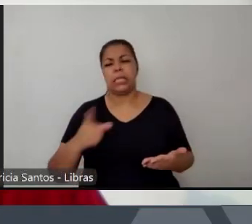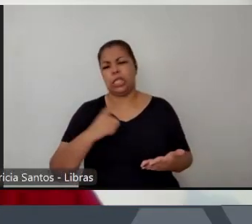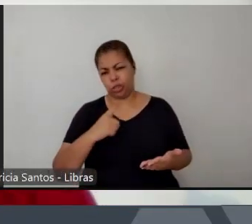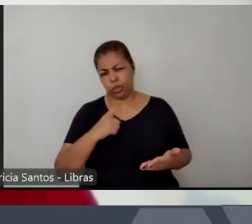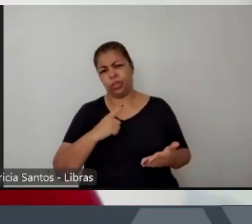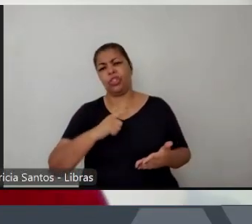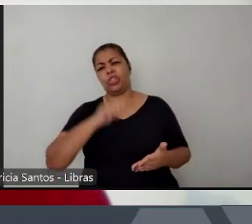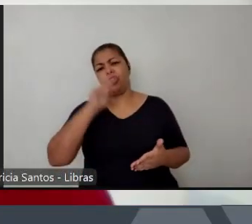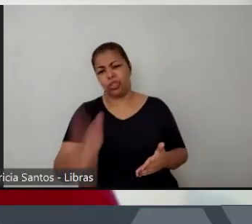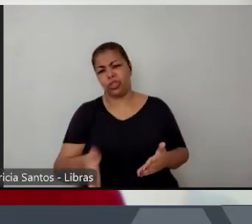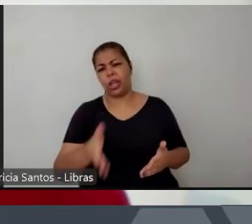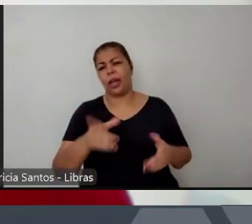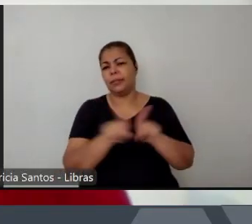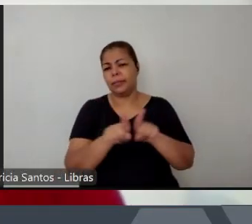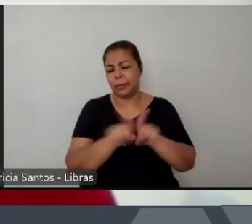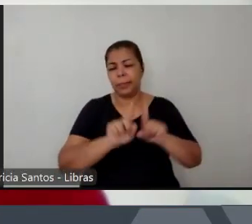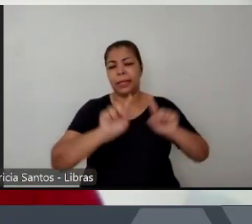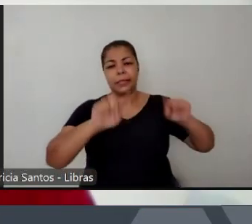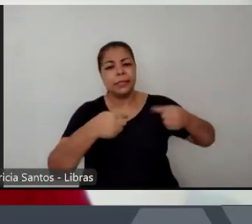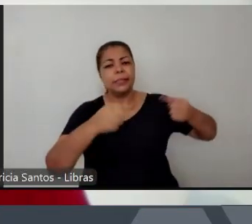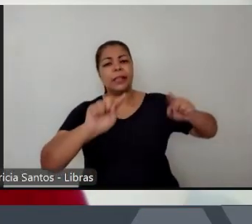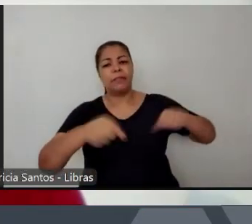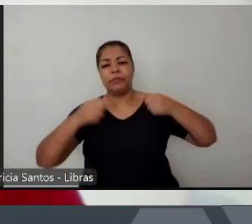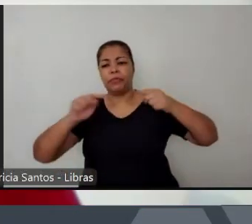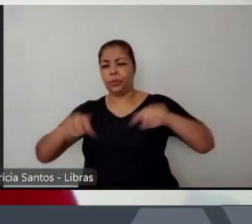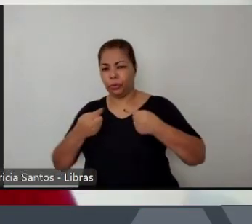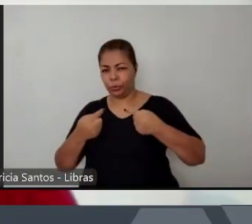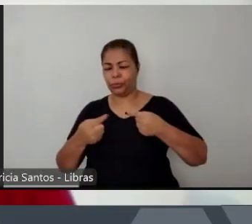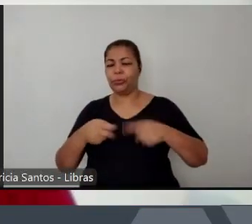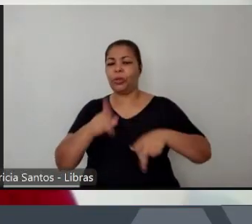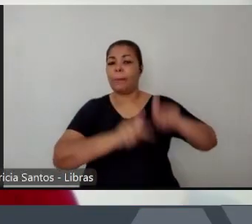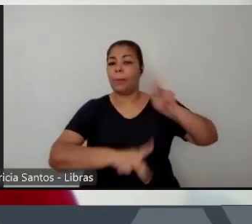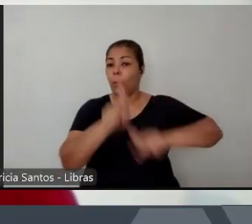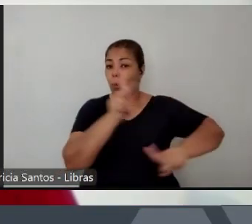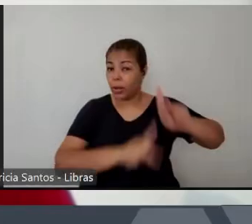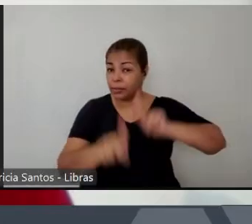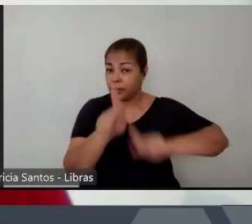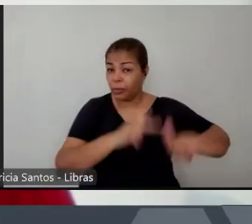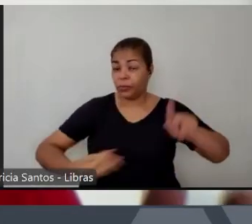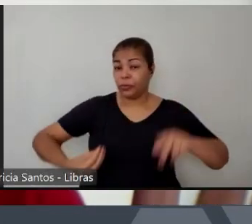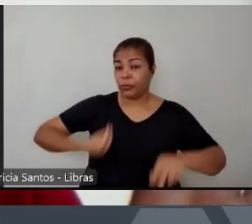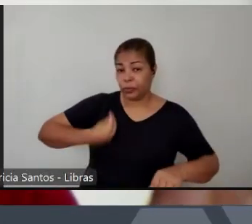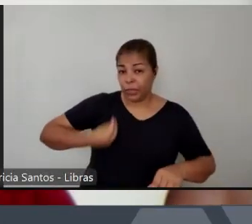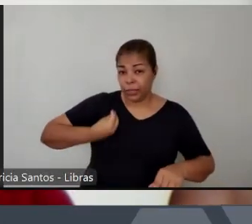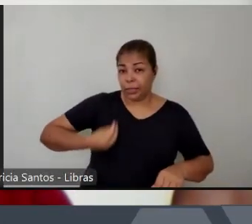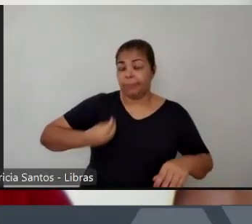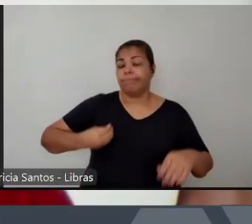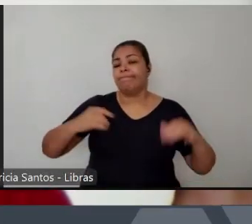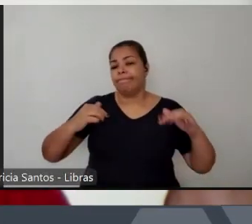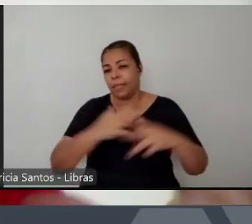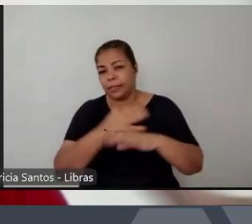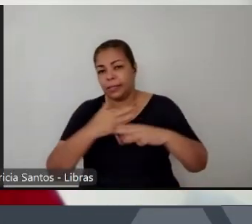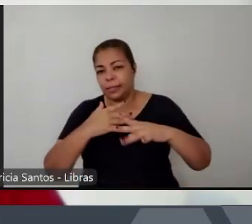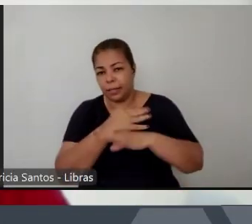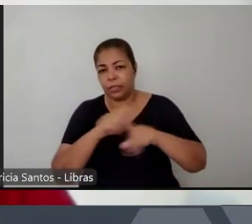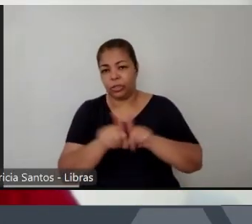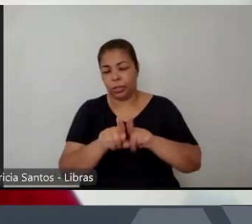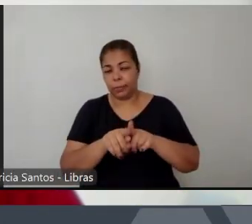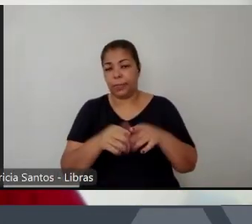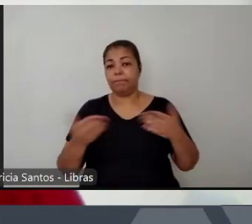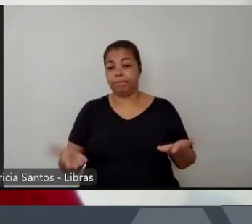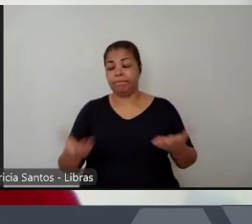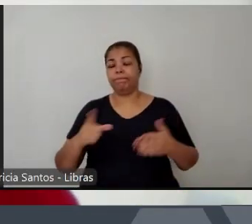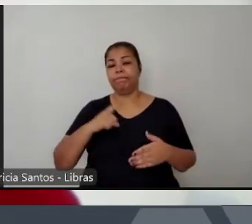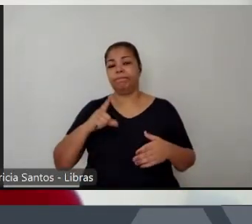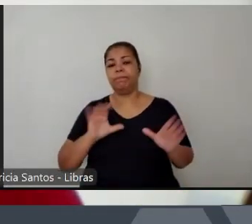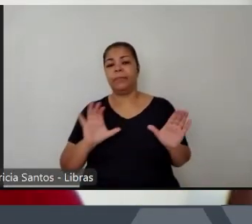as vidas nas cidades. Você tem por um lado pessoas que passam a viver